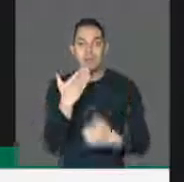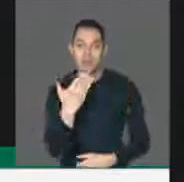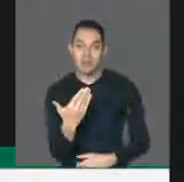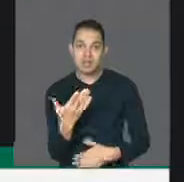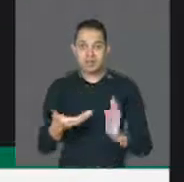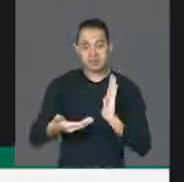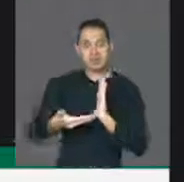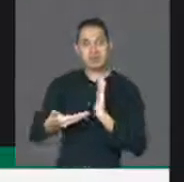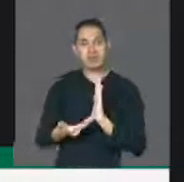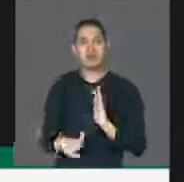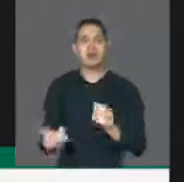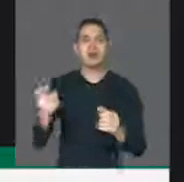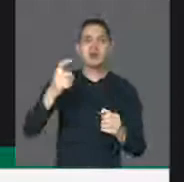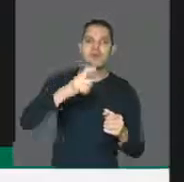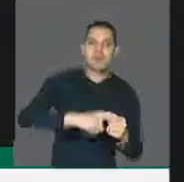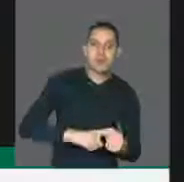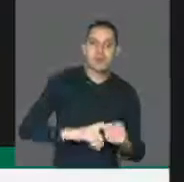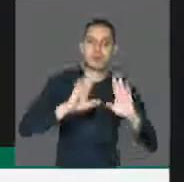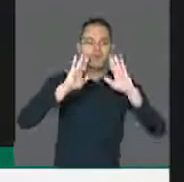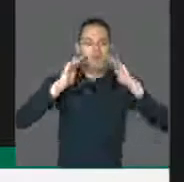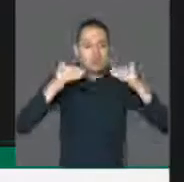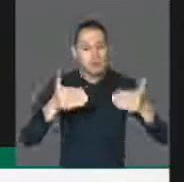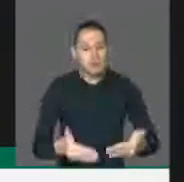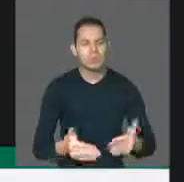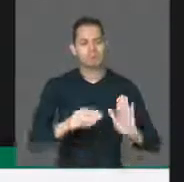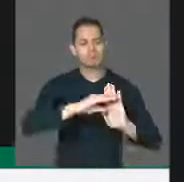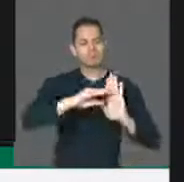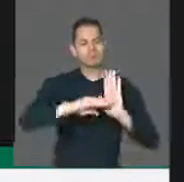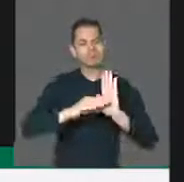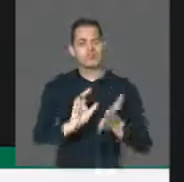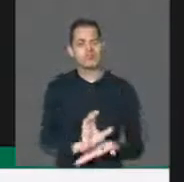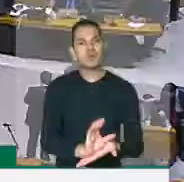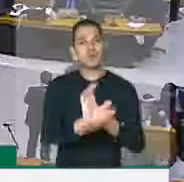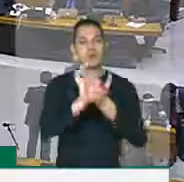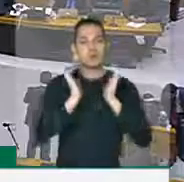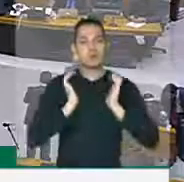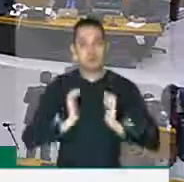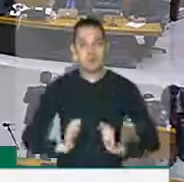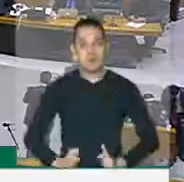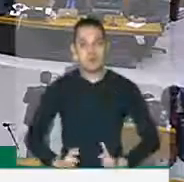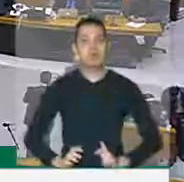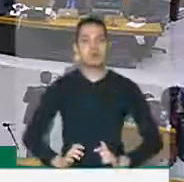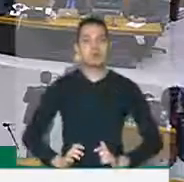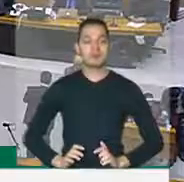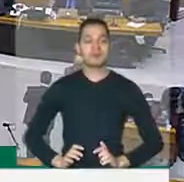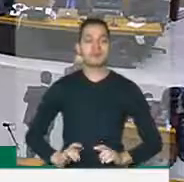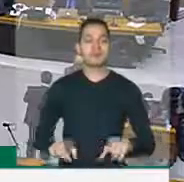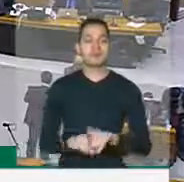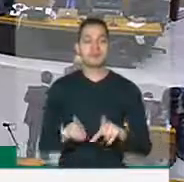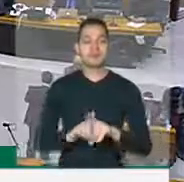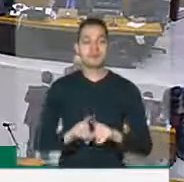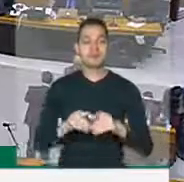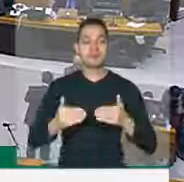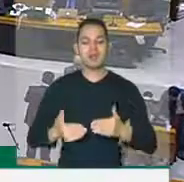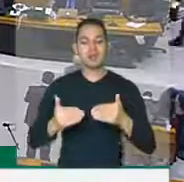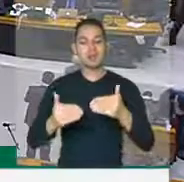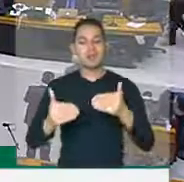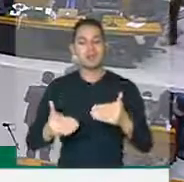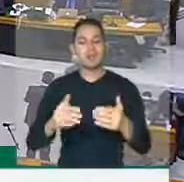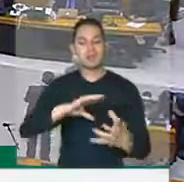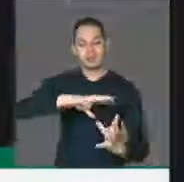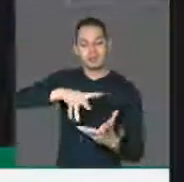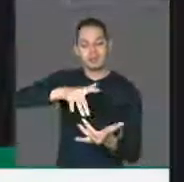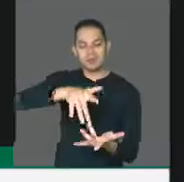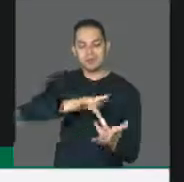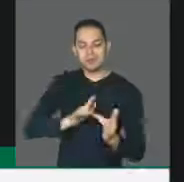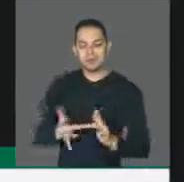pautas lá no nosso Conselho de Ética. para as pautas do Ministério das Relações Exteriores que cometeu